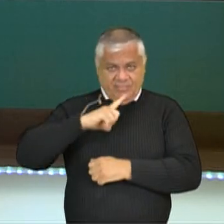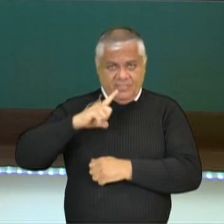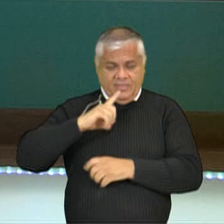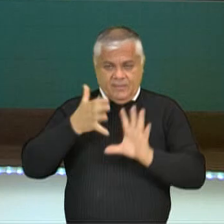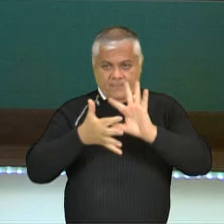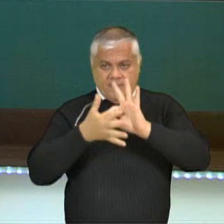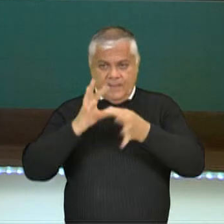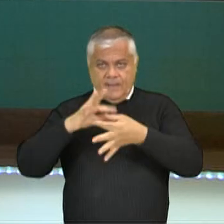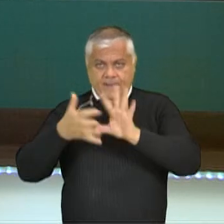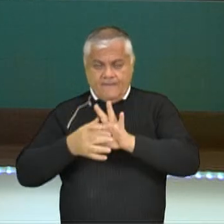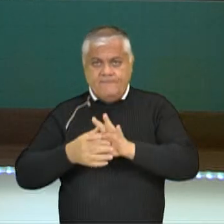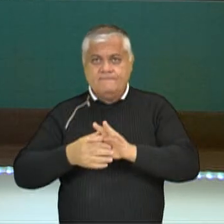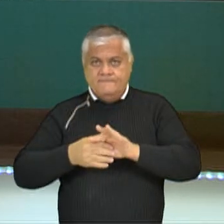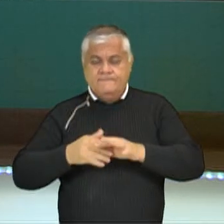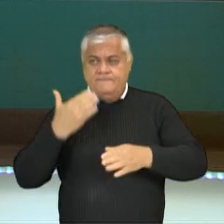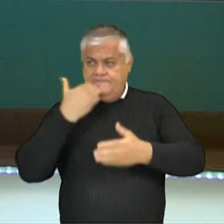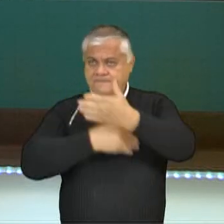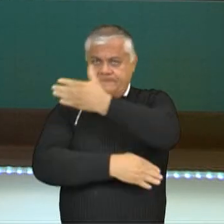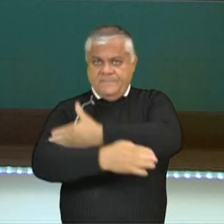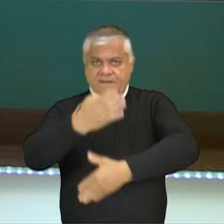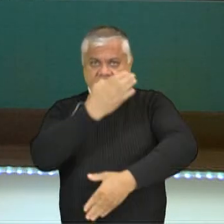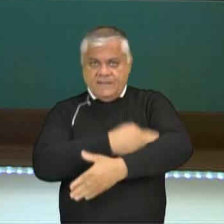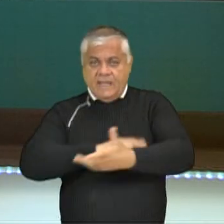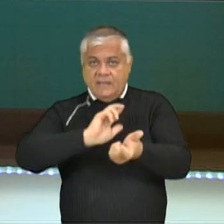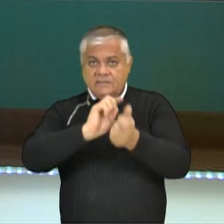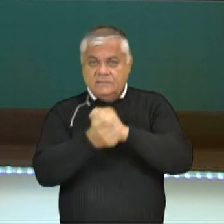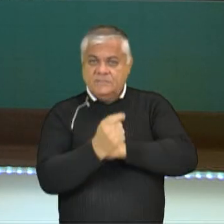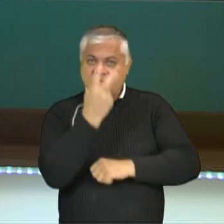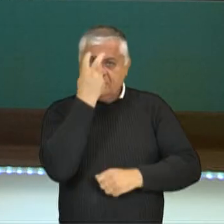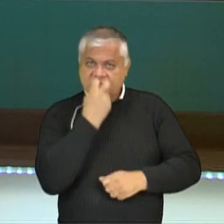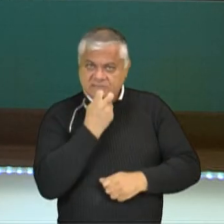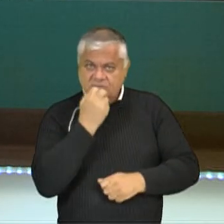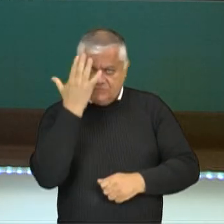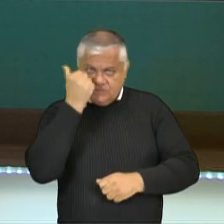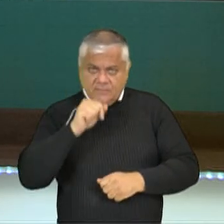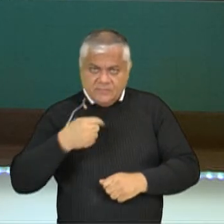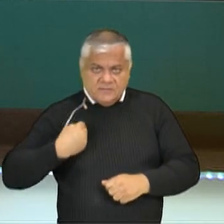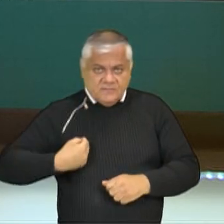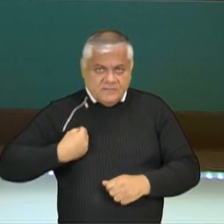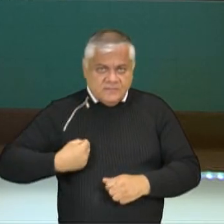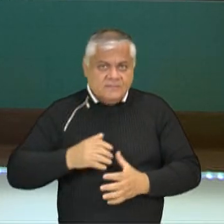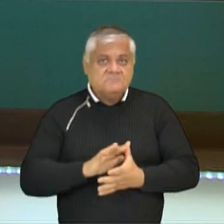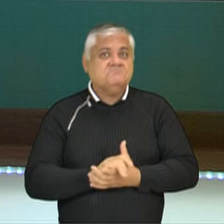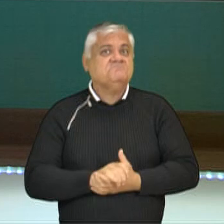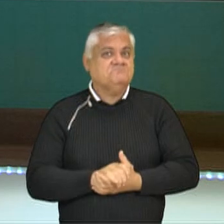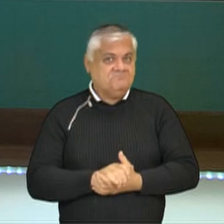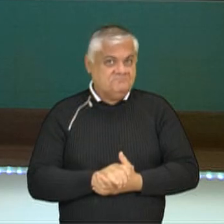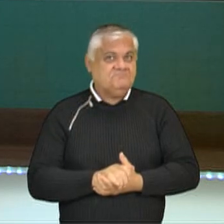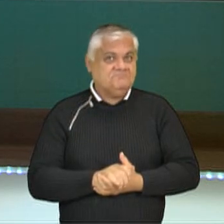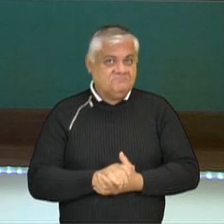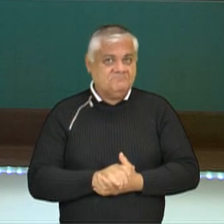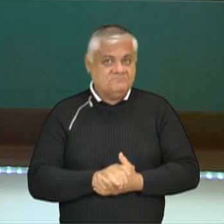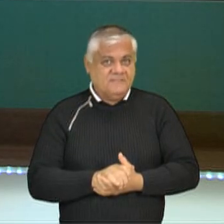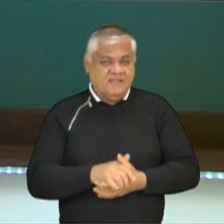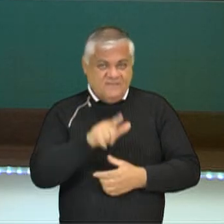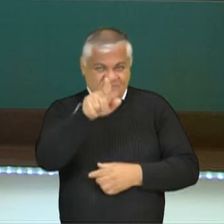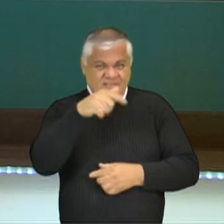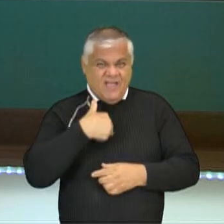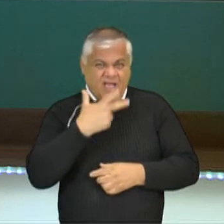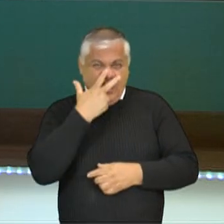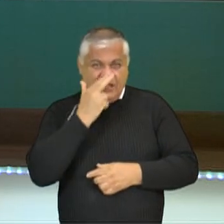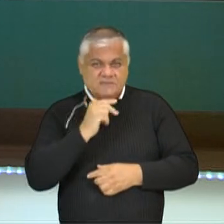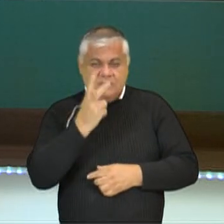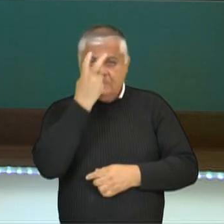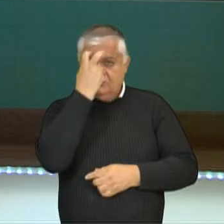que é adaptado para cegos? Vocês sabiam que existe? Você acha que as pessoas com deficiência